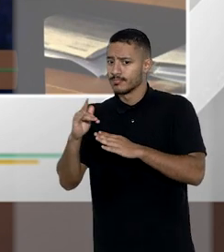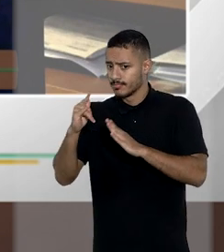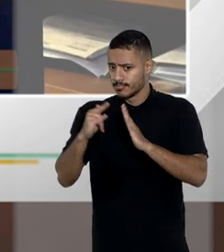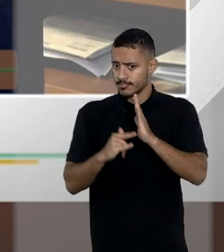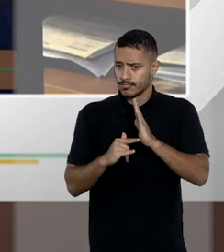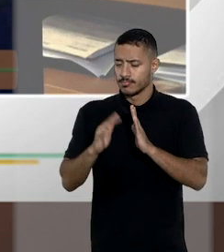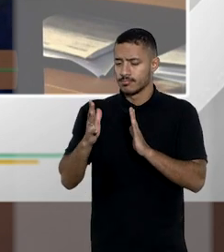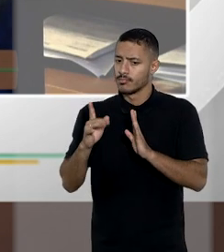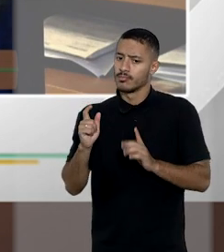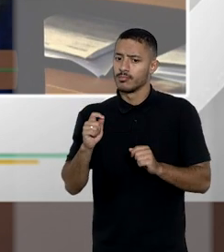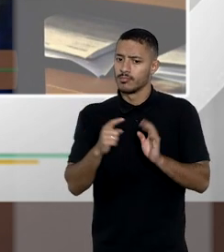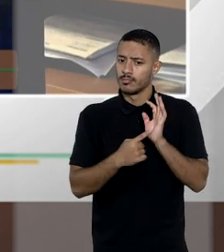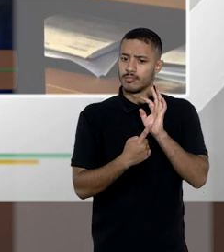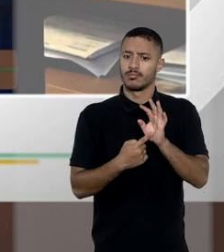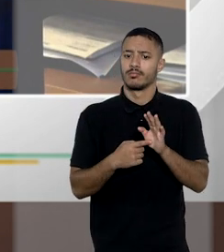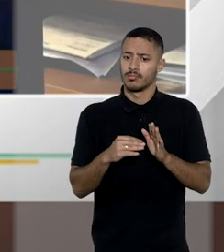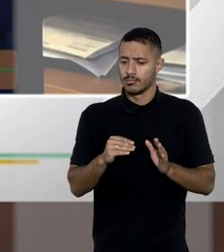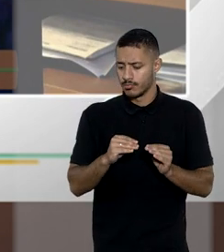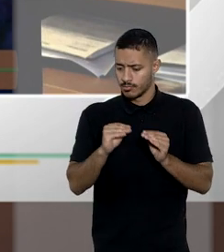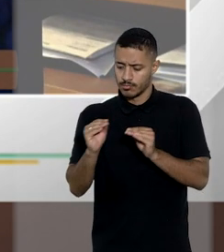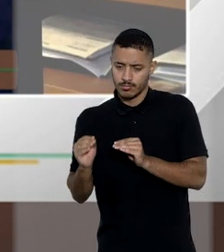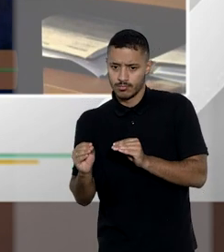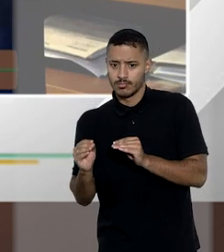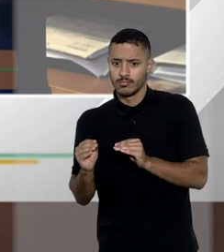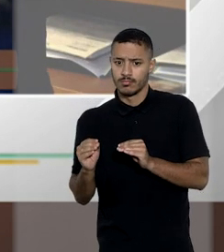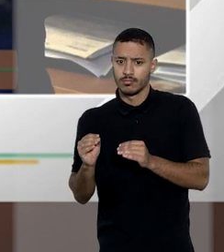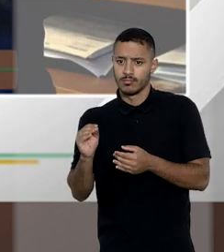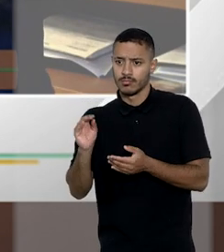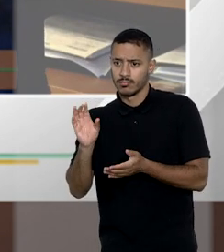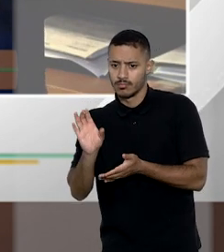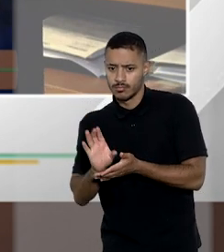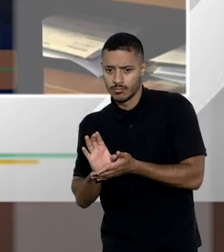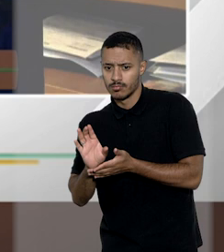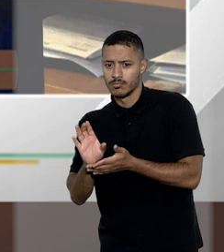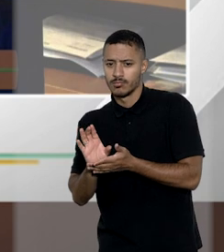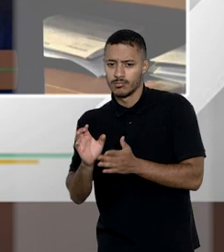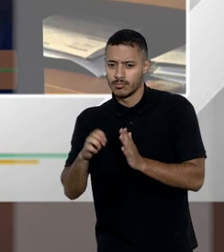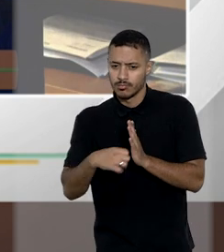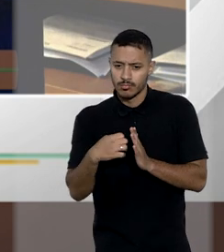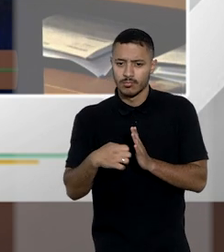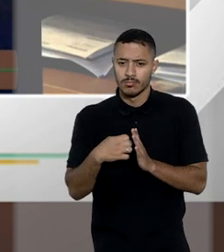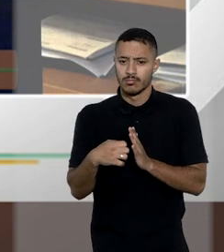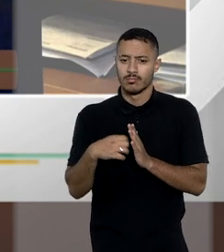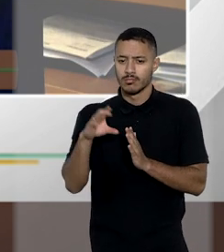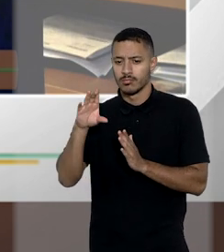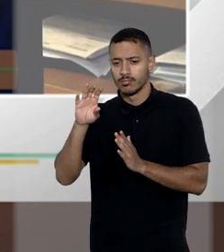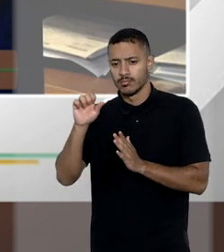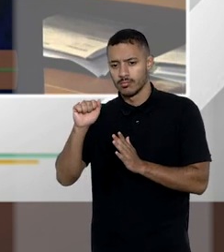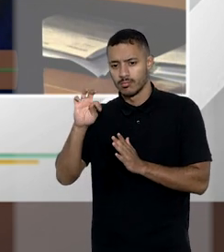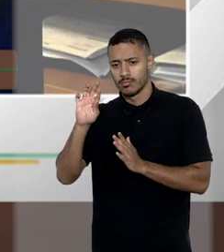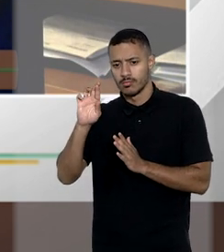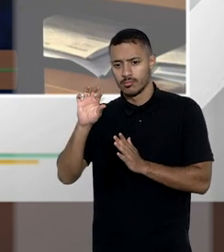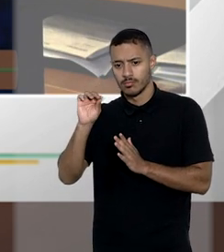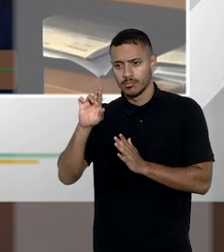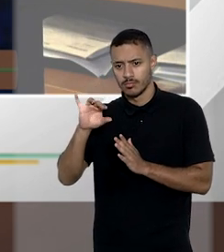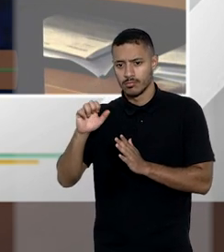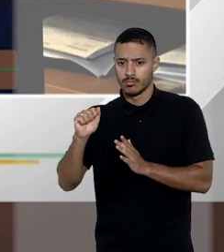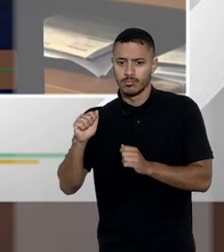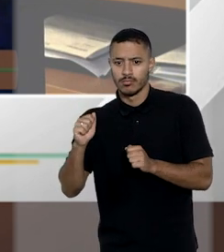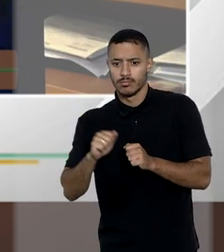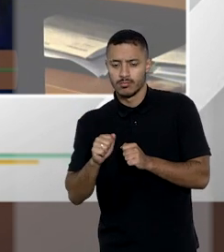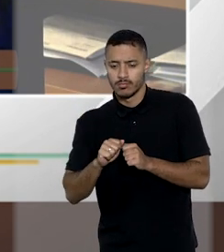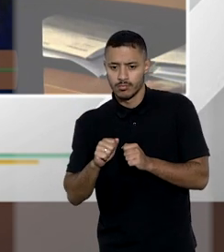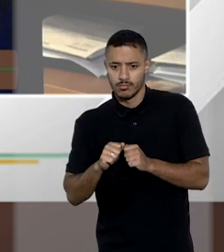esse testamento já registrado se leva lá para um cartório para um tabelionato para a formatação do